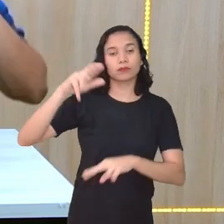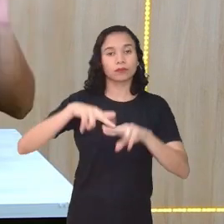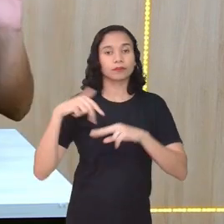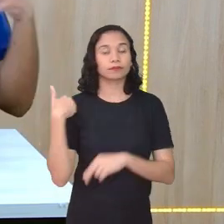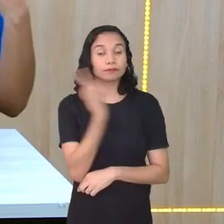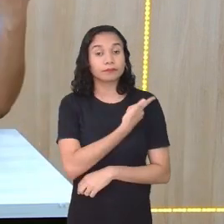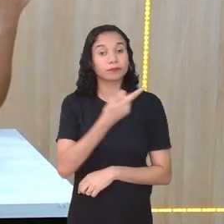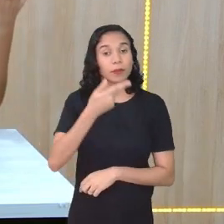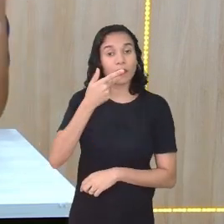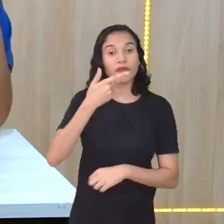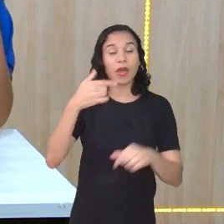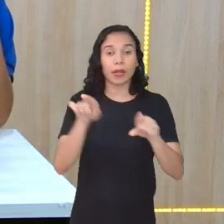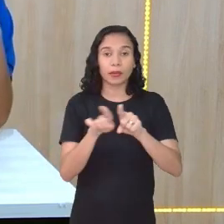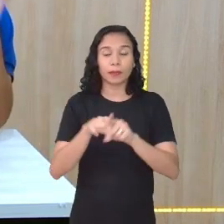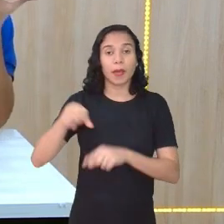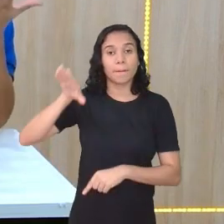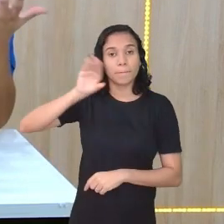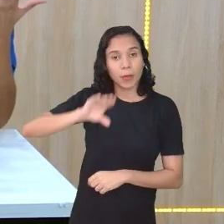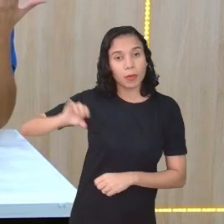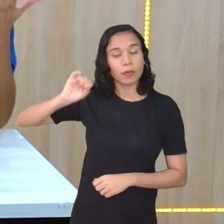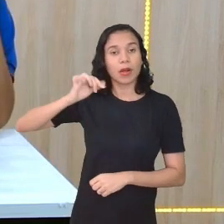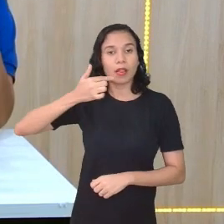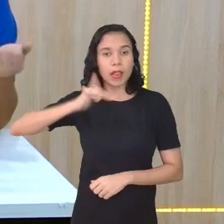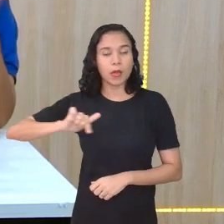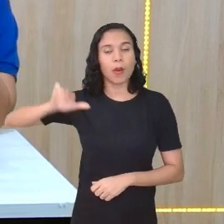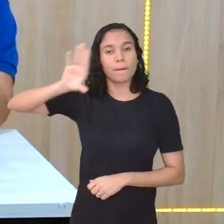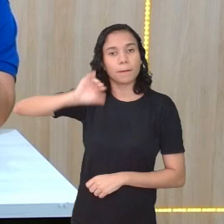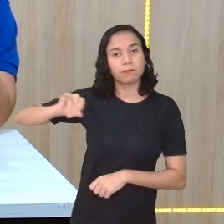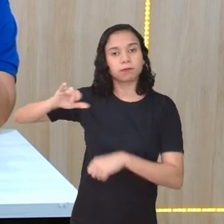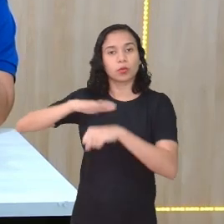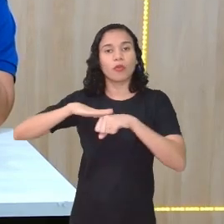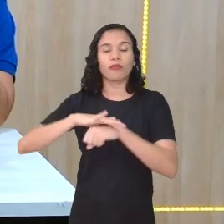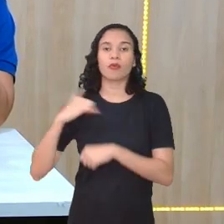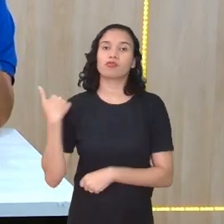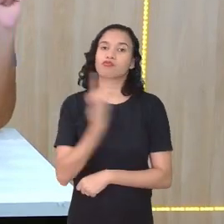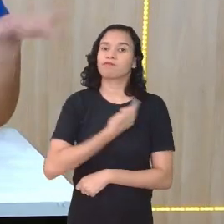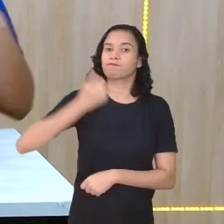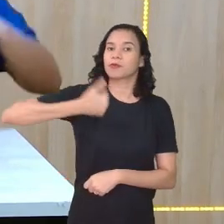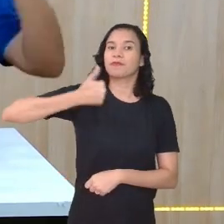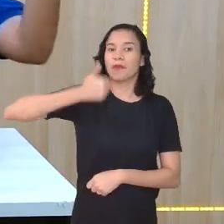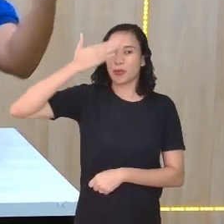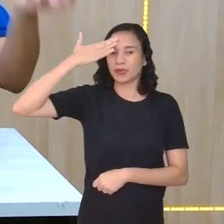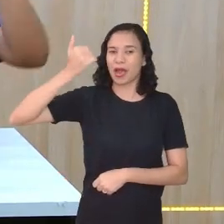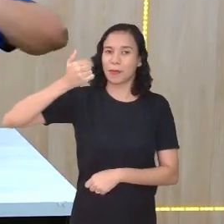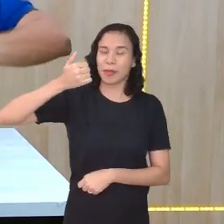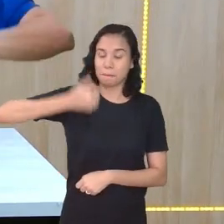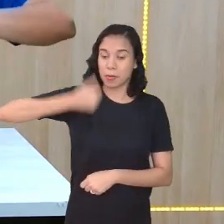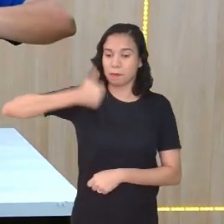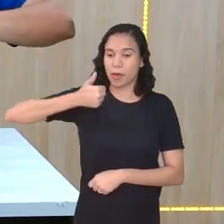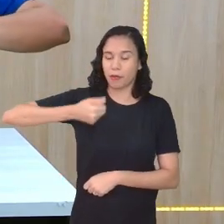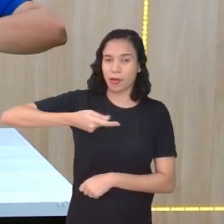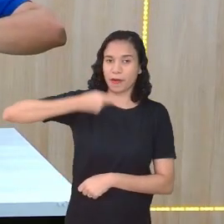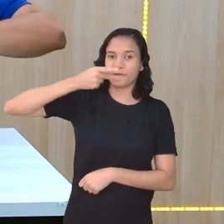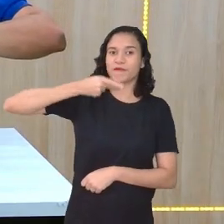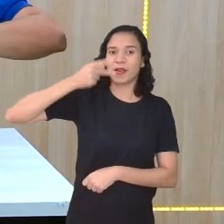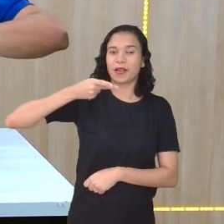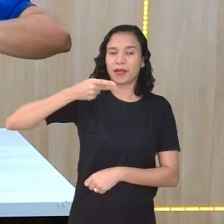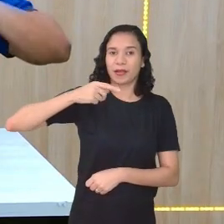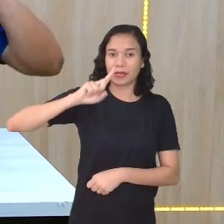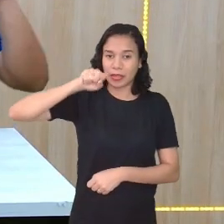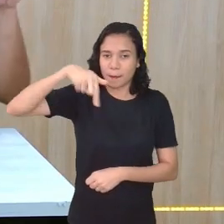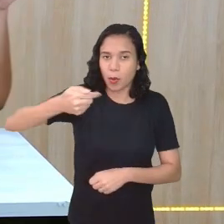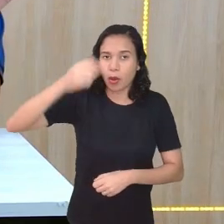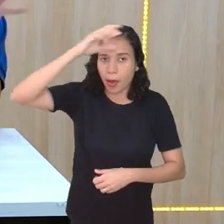E a oralidade, a língua falada, é a que a gente primeiro adquire. Porque a gente primeiro aprende a falar, depois a ler e a escrever.